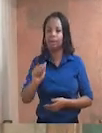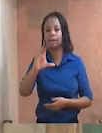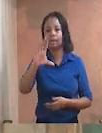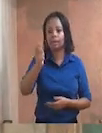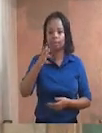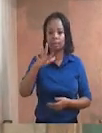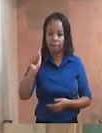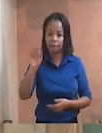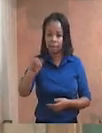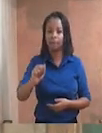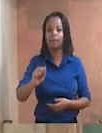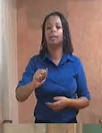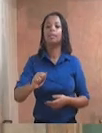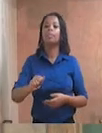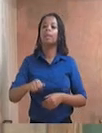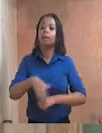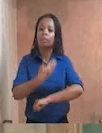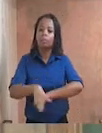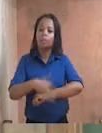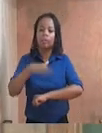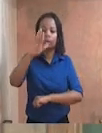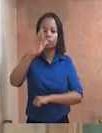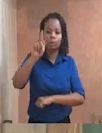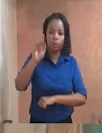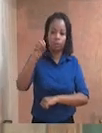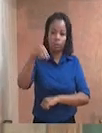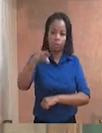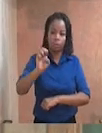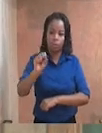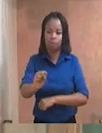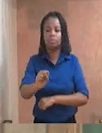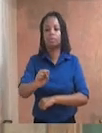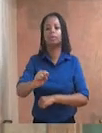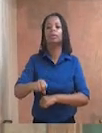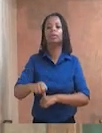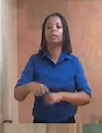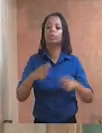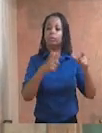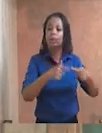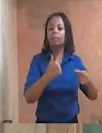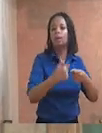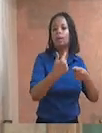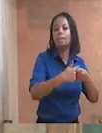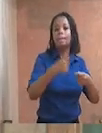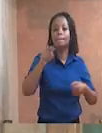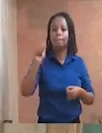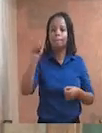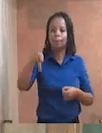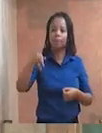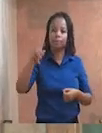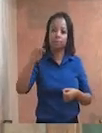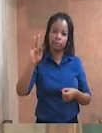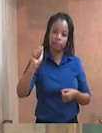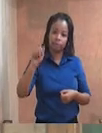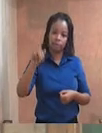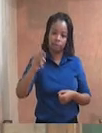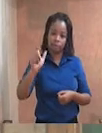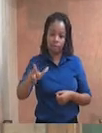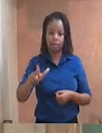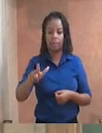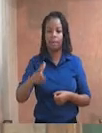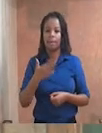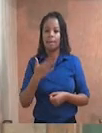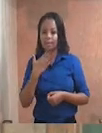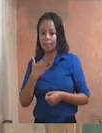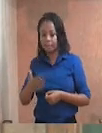na Avenida Gomes Freire, número 420, no bairro Pantanal, segundo distrito deste município. Indicação